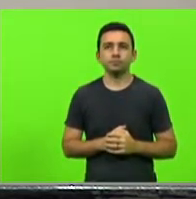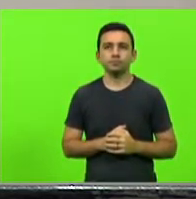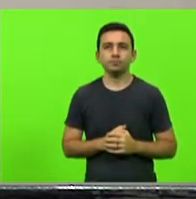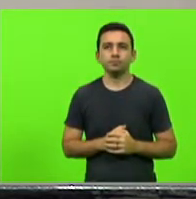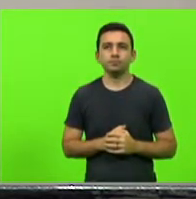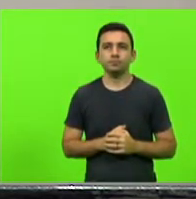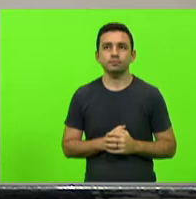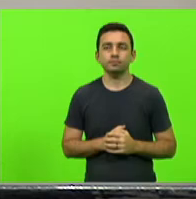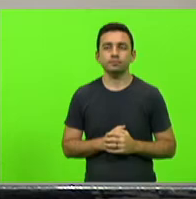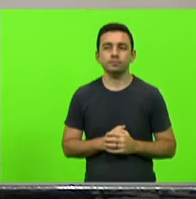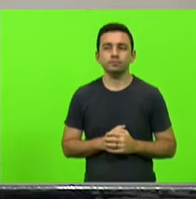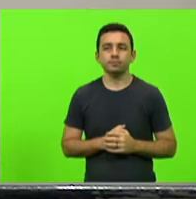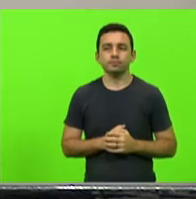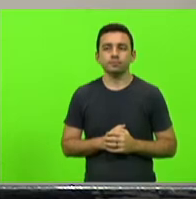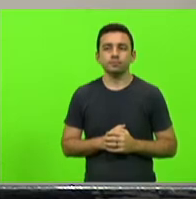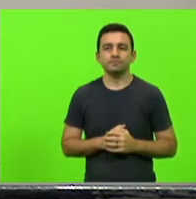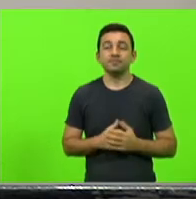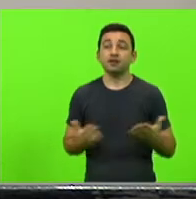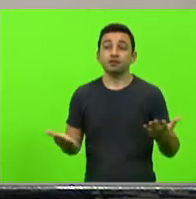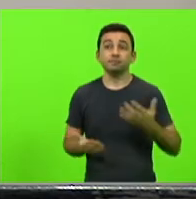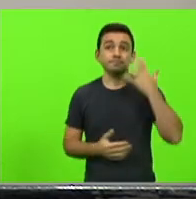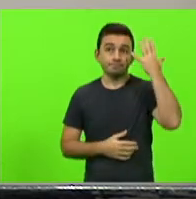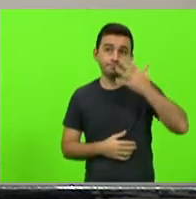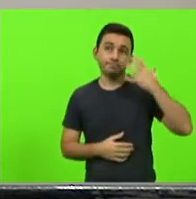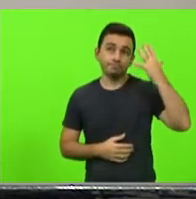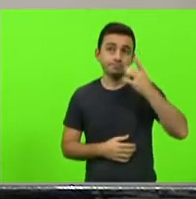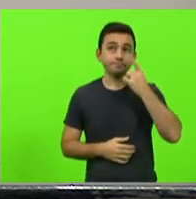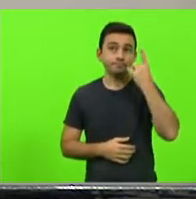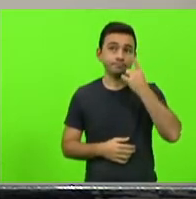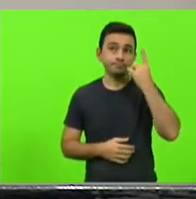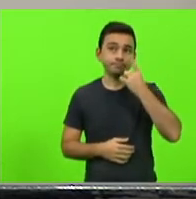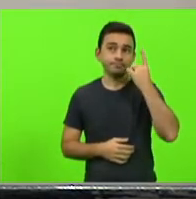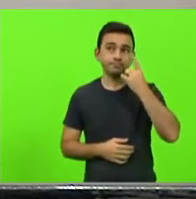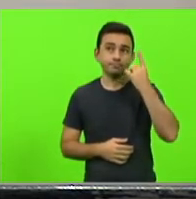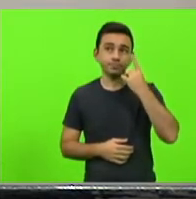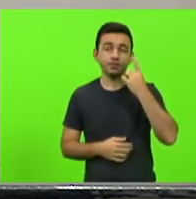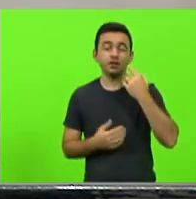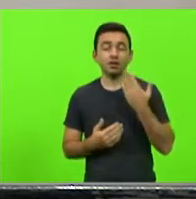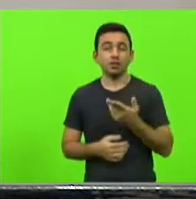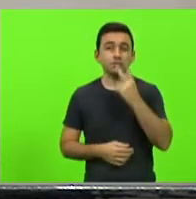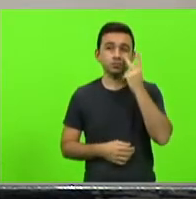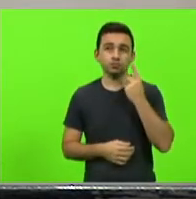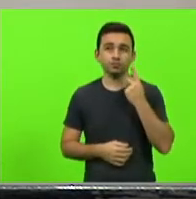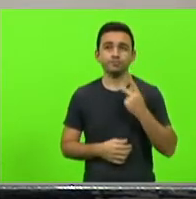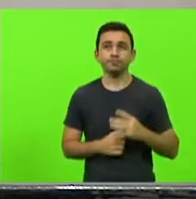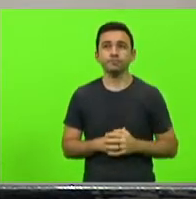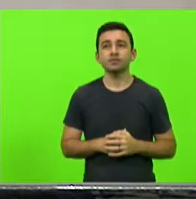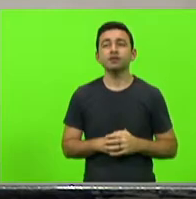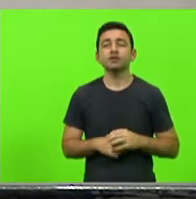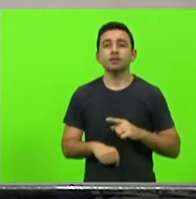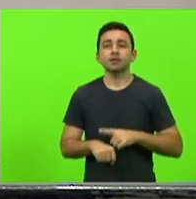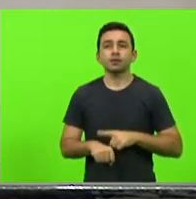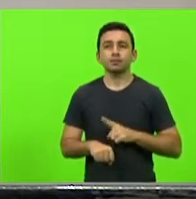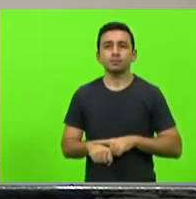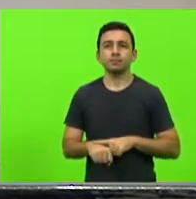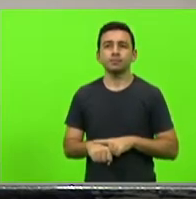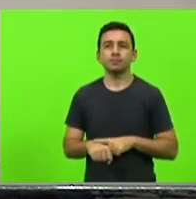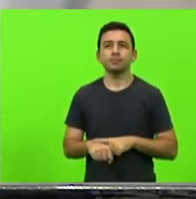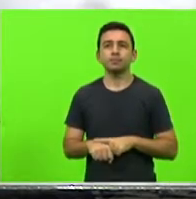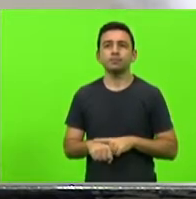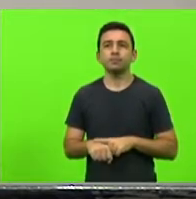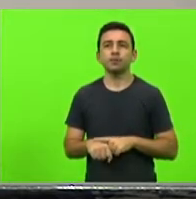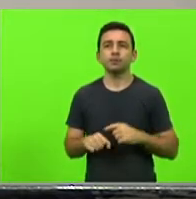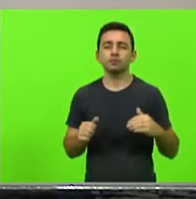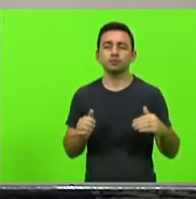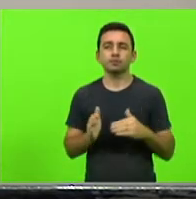com a palavra deputado Celso Zucco vossa excelência tem o tempo